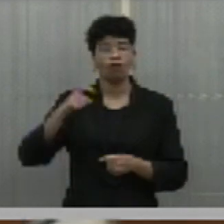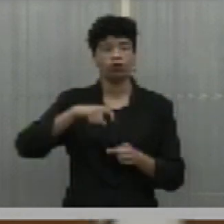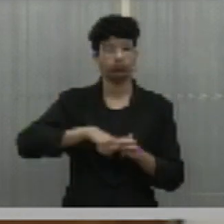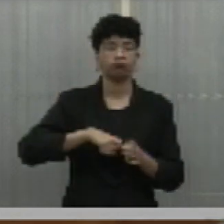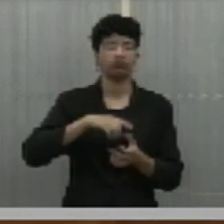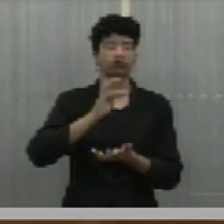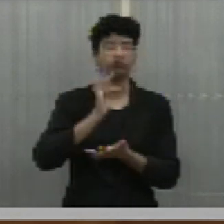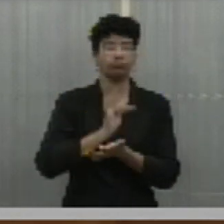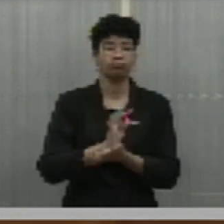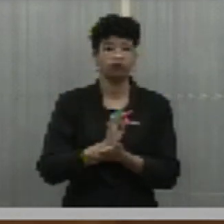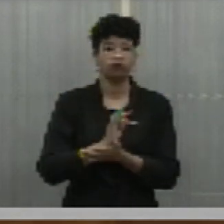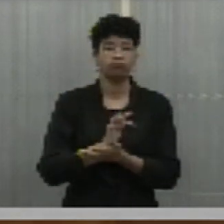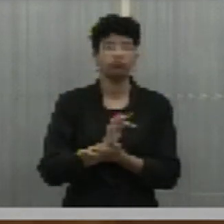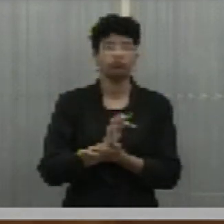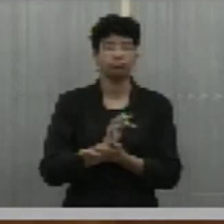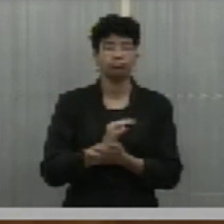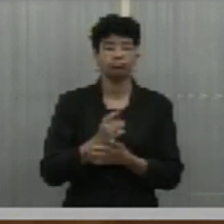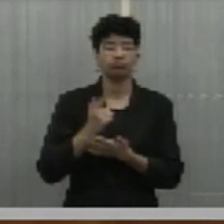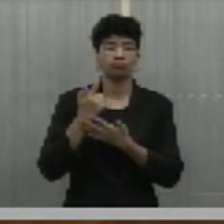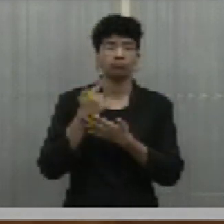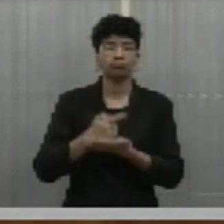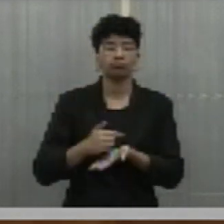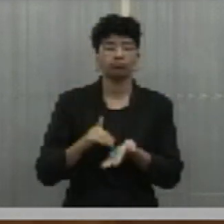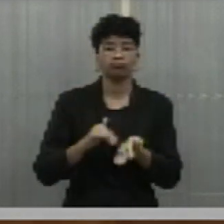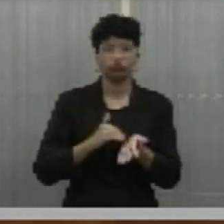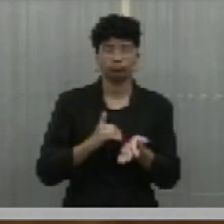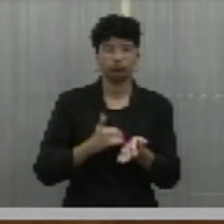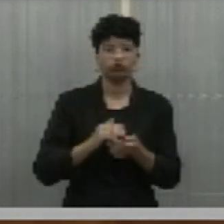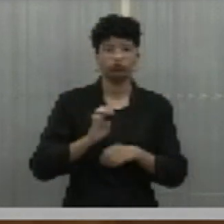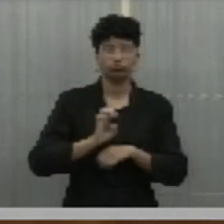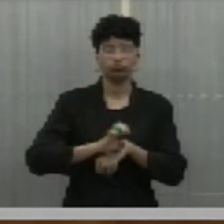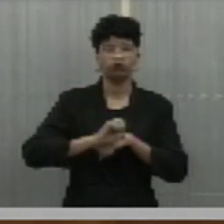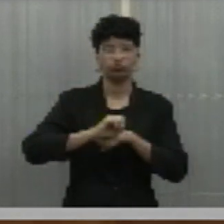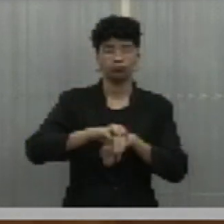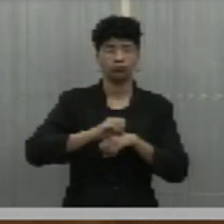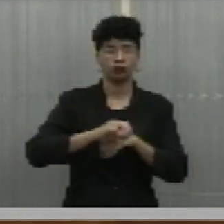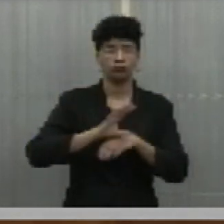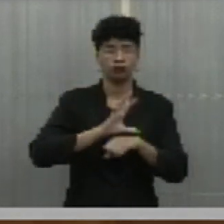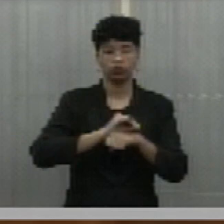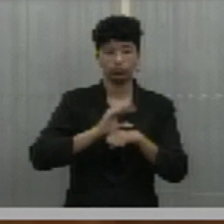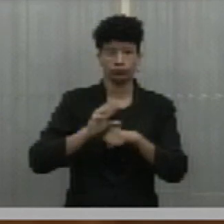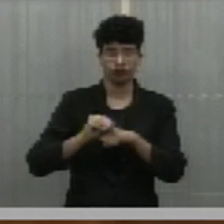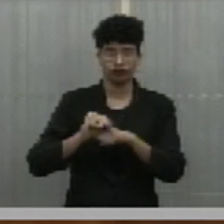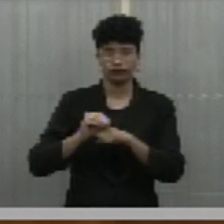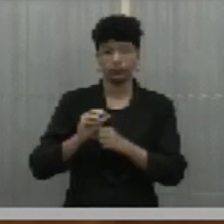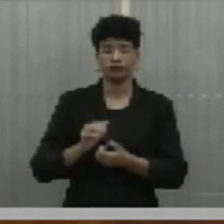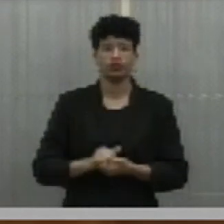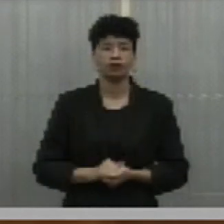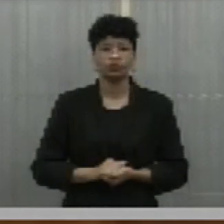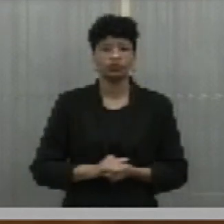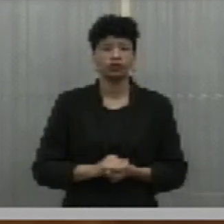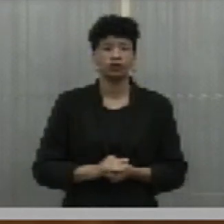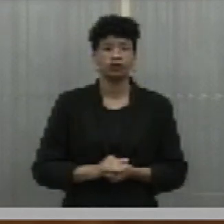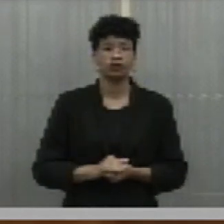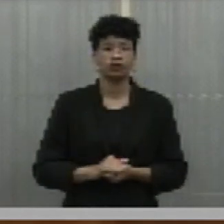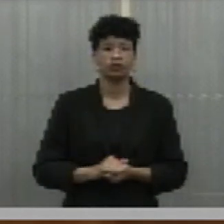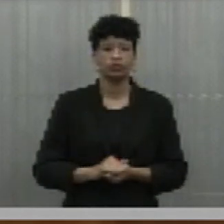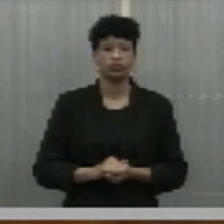assumindo a posição de superintendente de gestão da Secretaria Estadual de Educação, a SEDUC. Então,